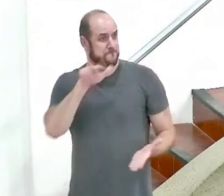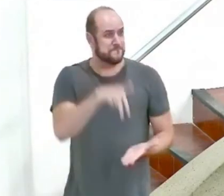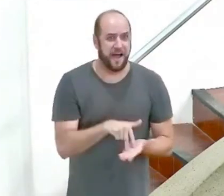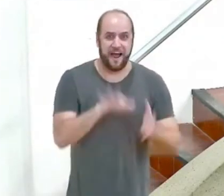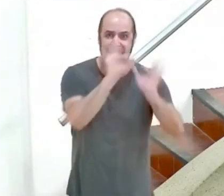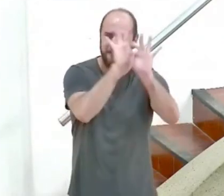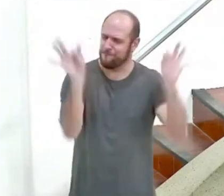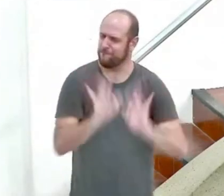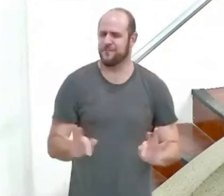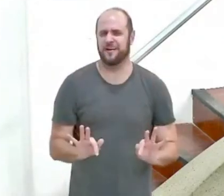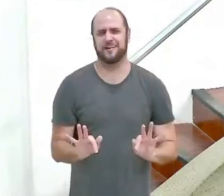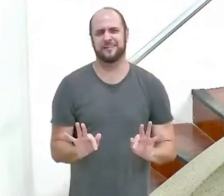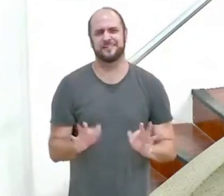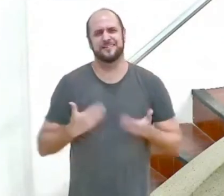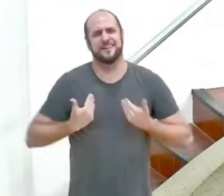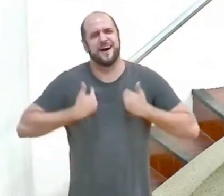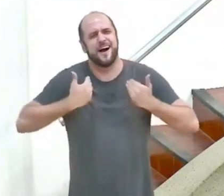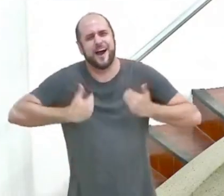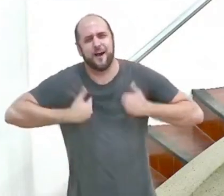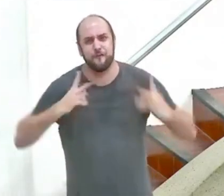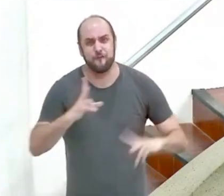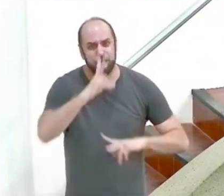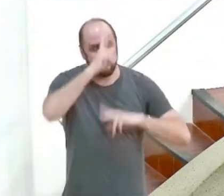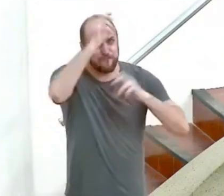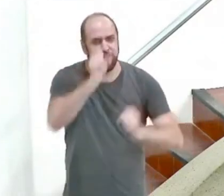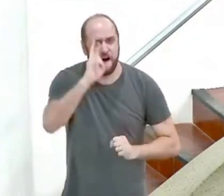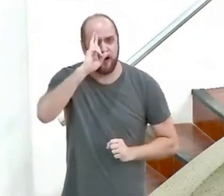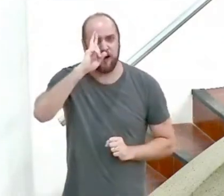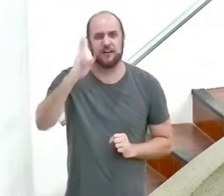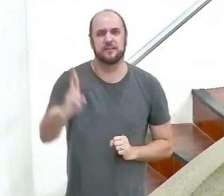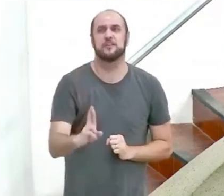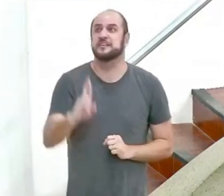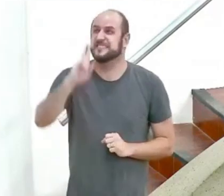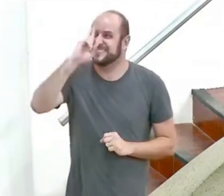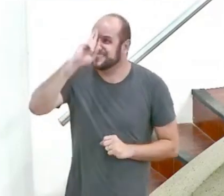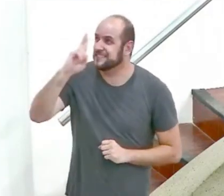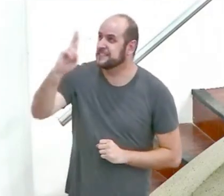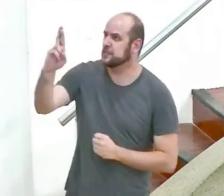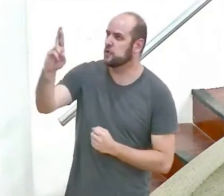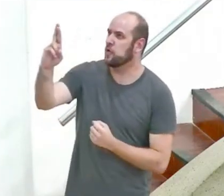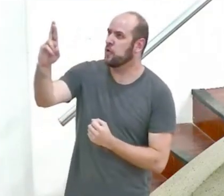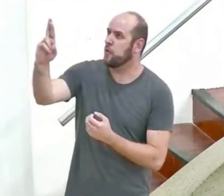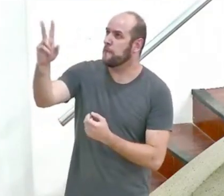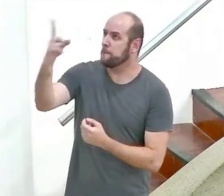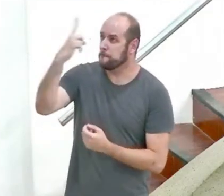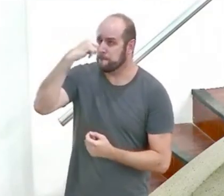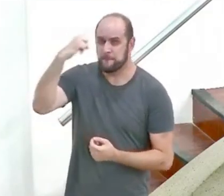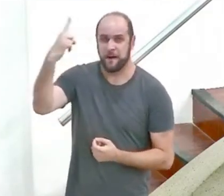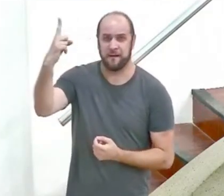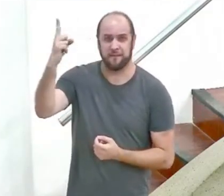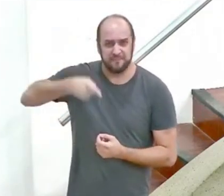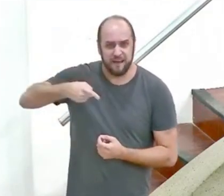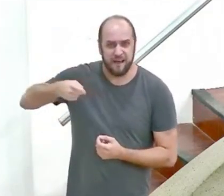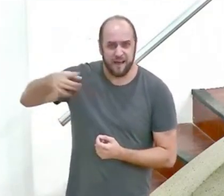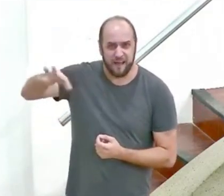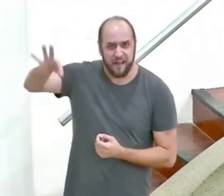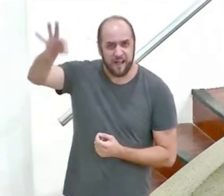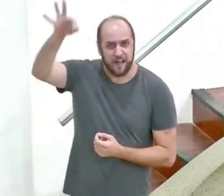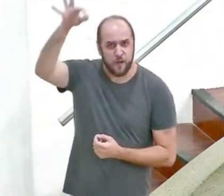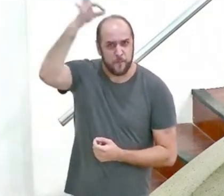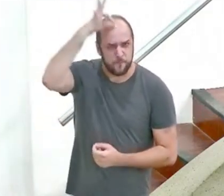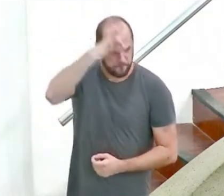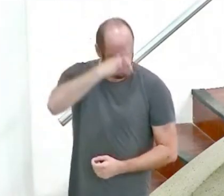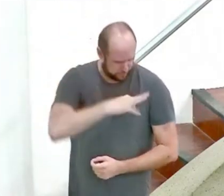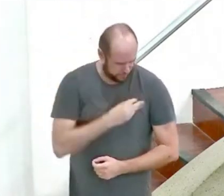júbilo em alegria em força no Senhor o Senhor me deu o seu Santo Espírito Ele mora em mim